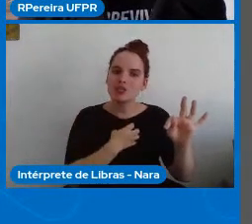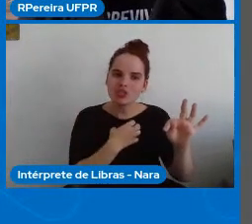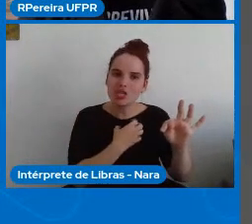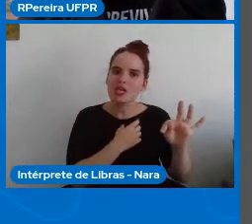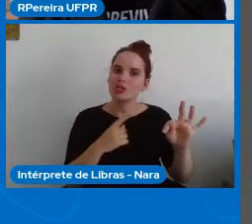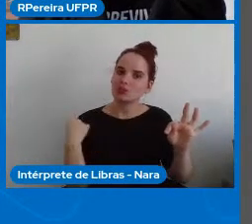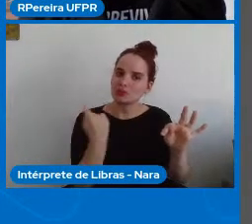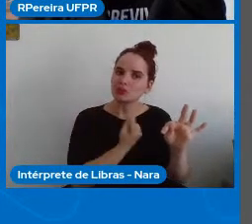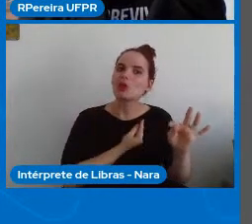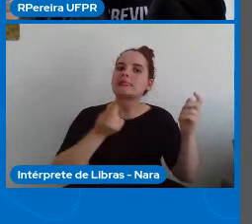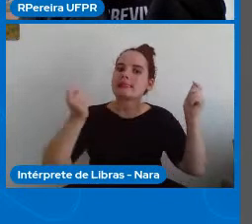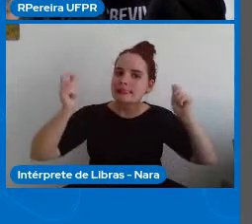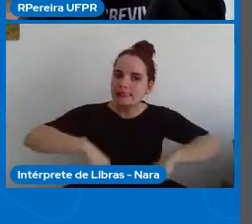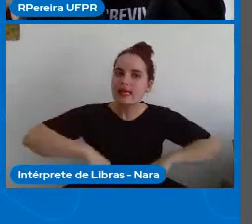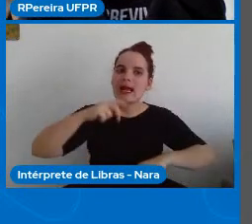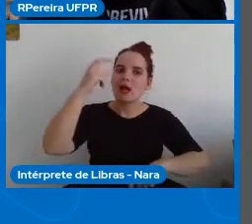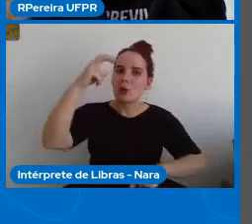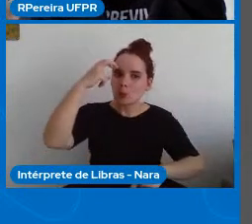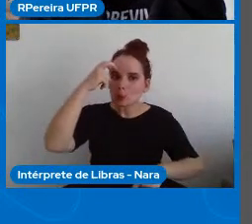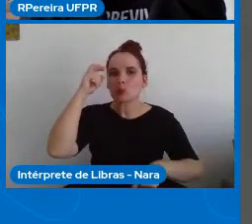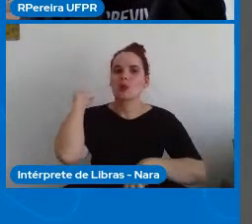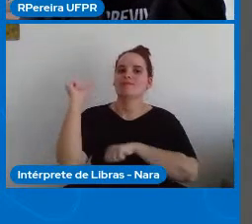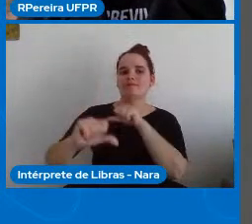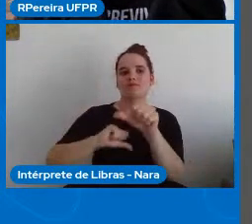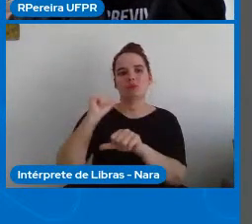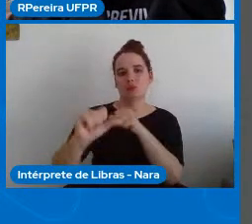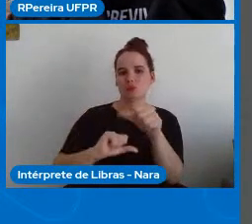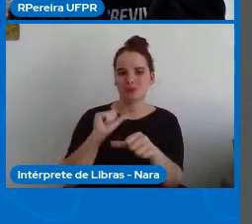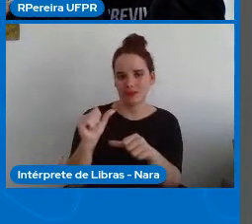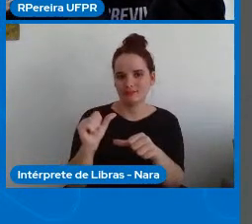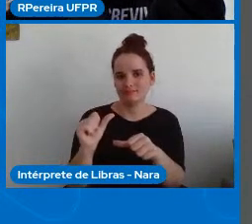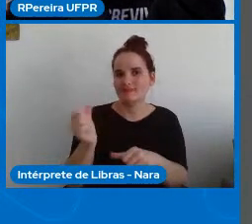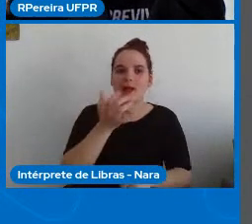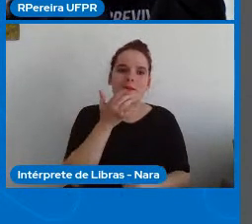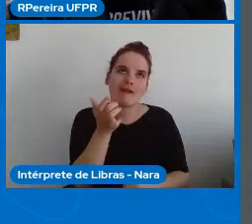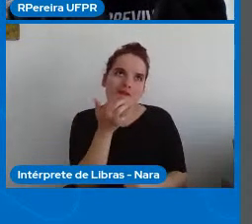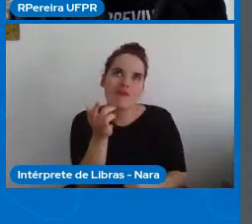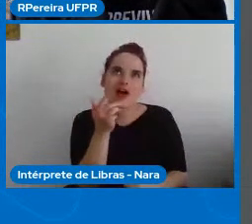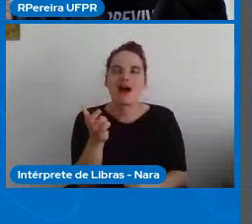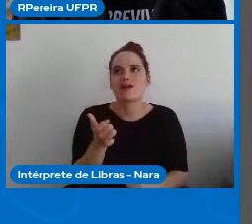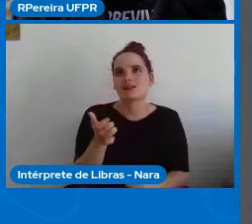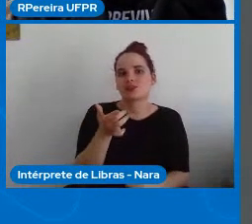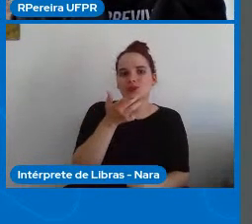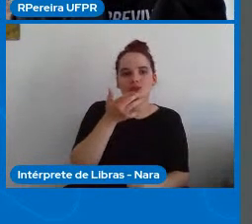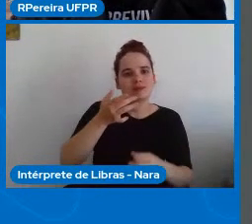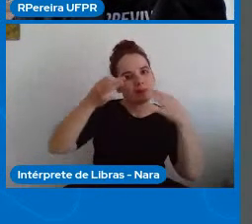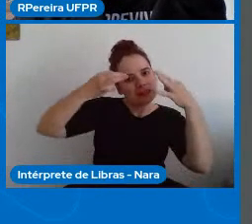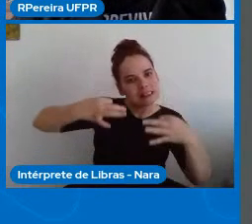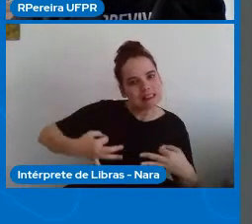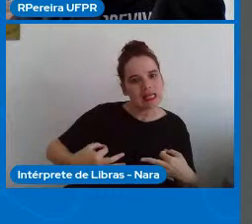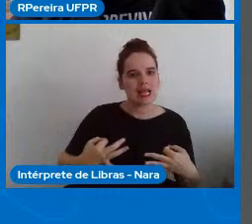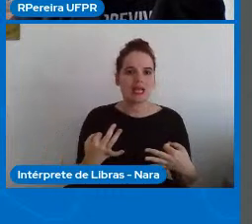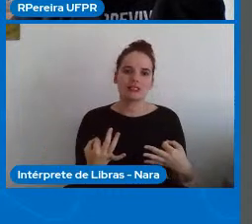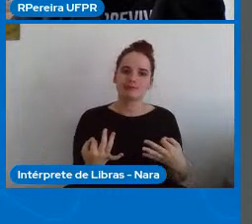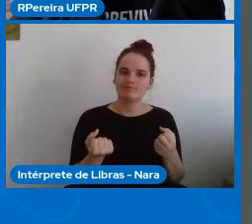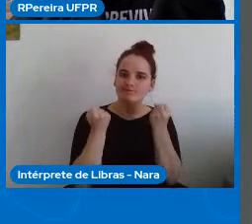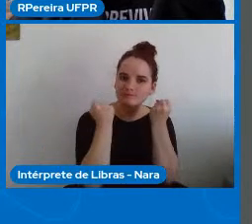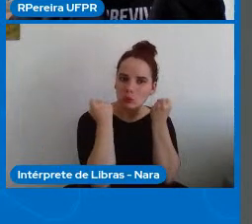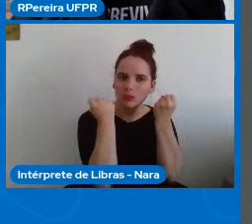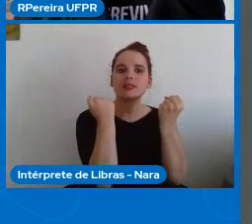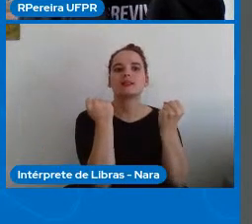mudanças culturais do modo mais fácil, mais duradouro e mais potente possível.